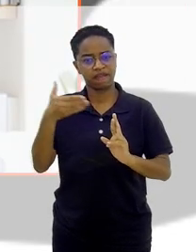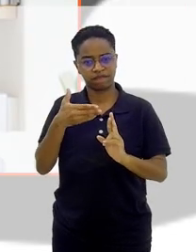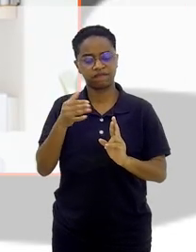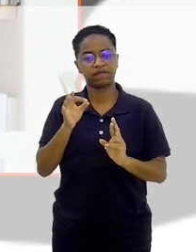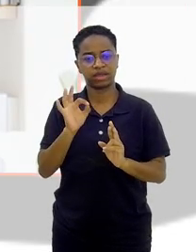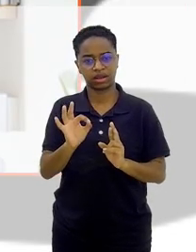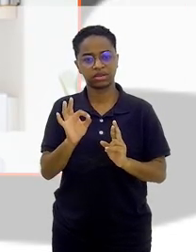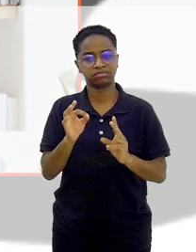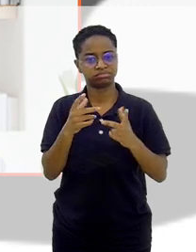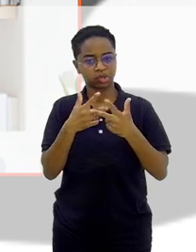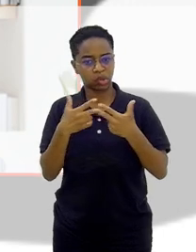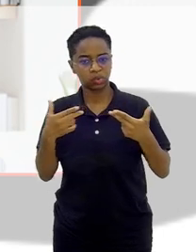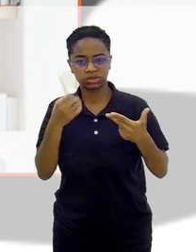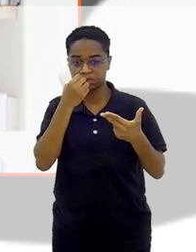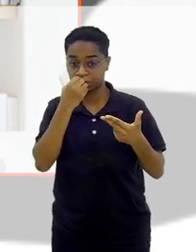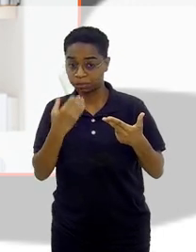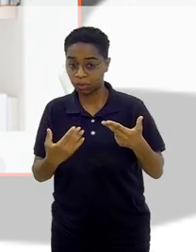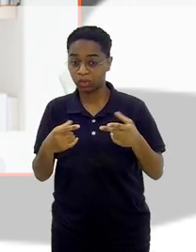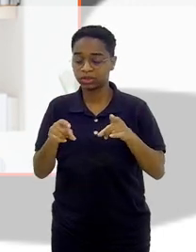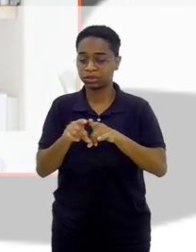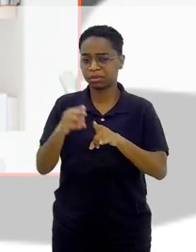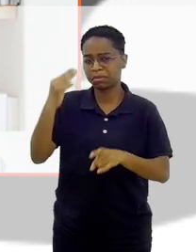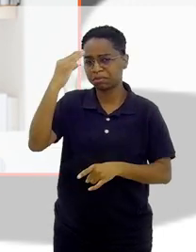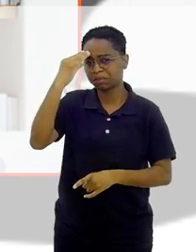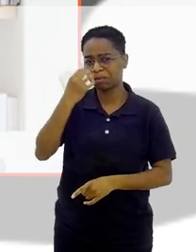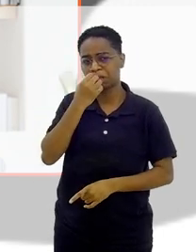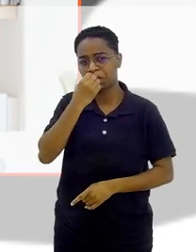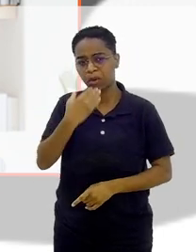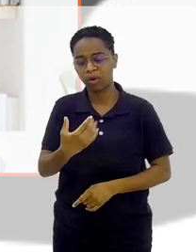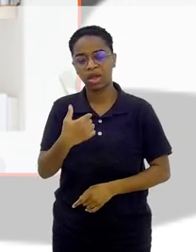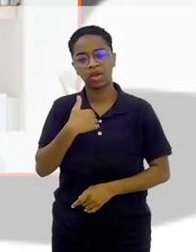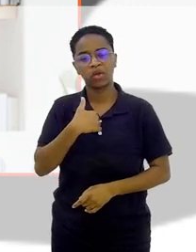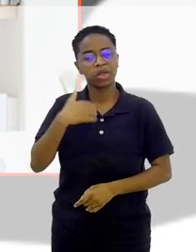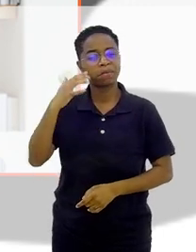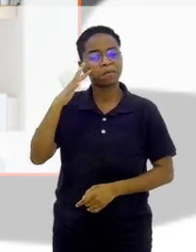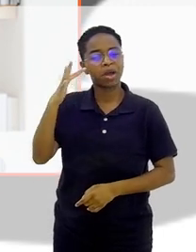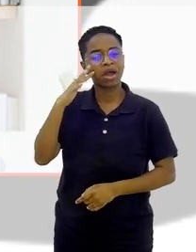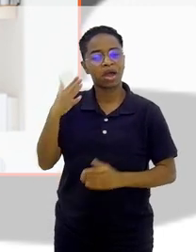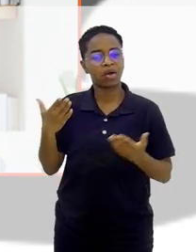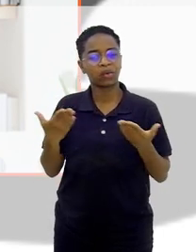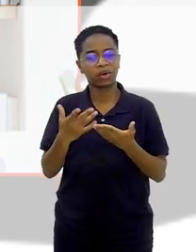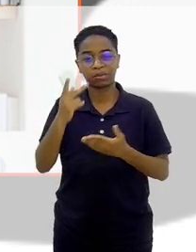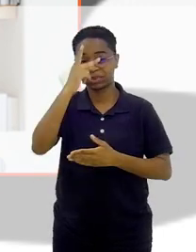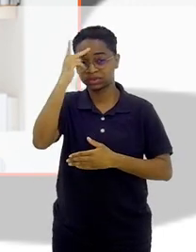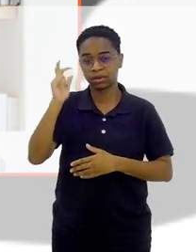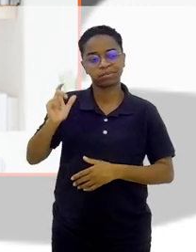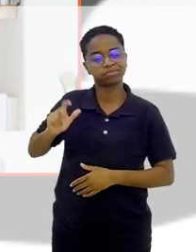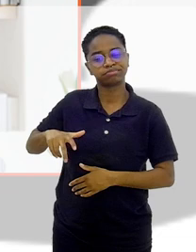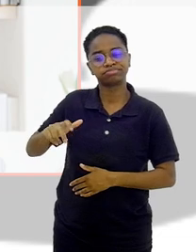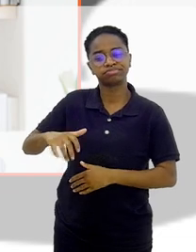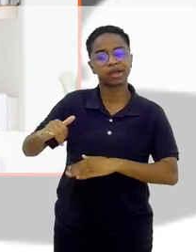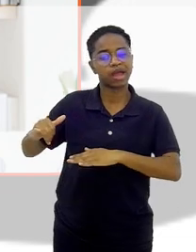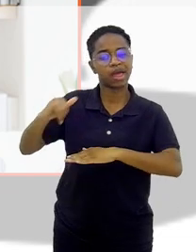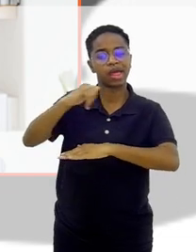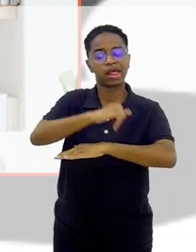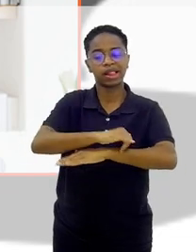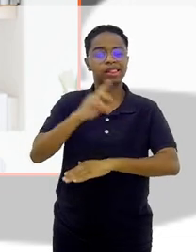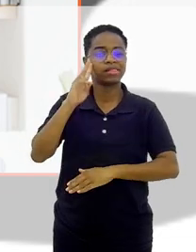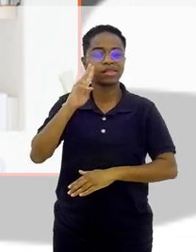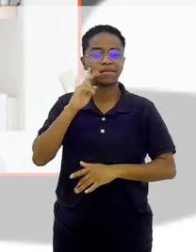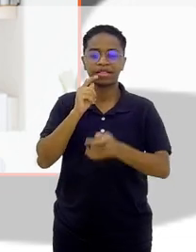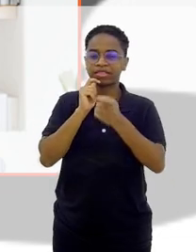boa memória. Eu estou aqui imaginando a pessoa andando no aeroporto se lembrando daquela entrevista agradável que teve a oportunidade de fazer, sendo